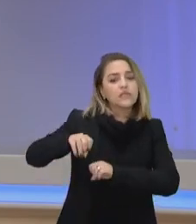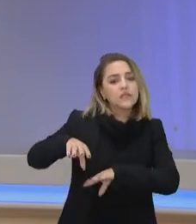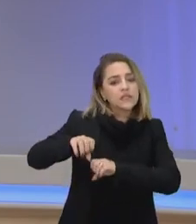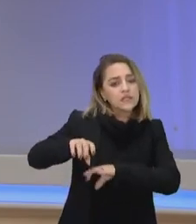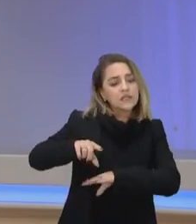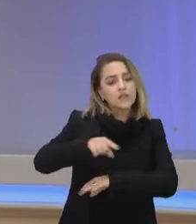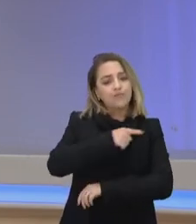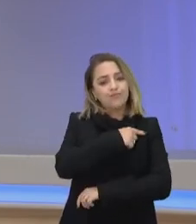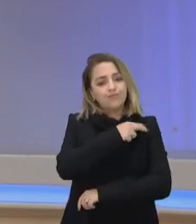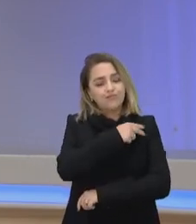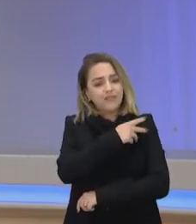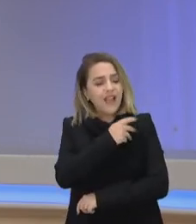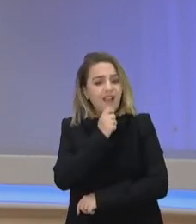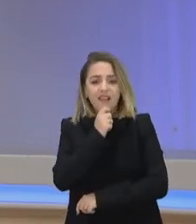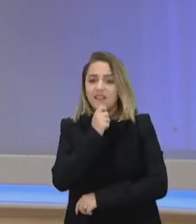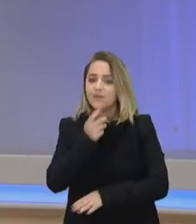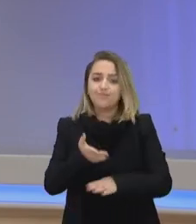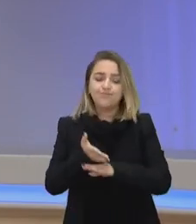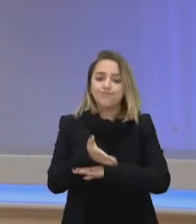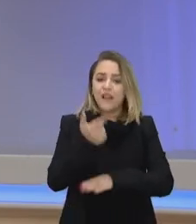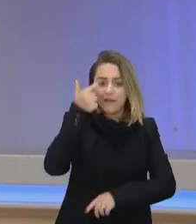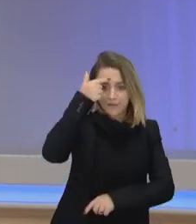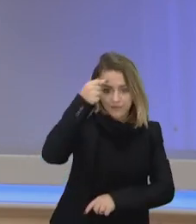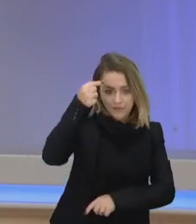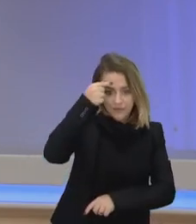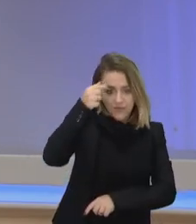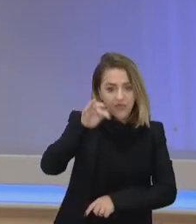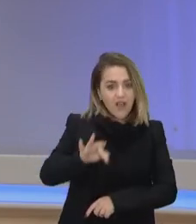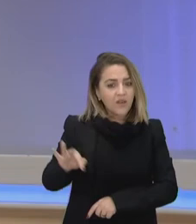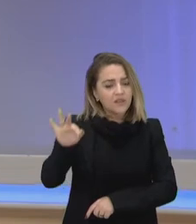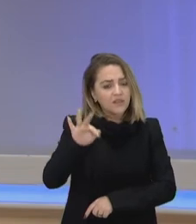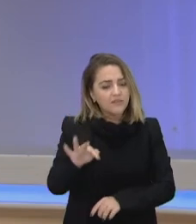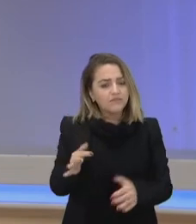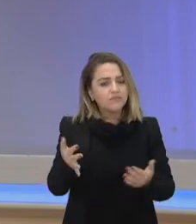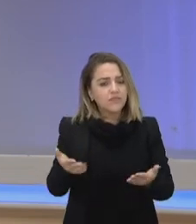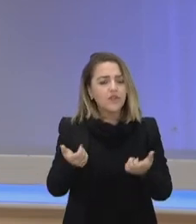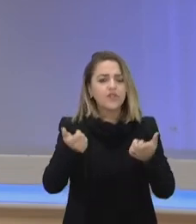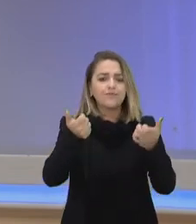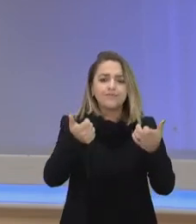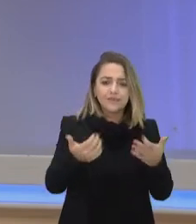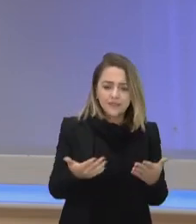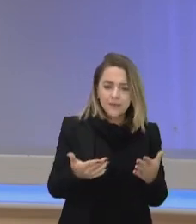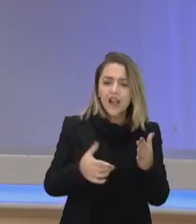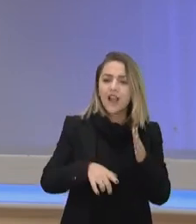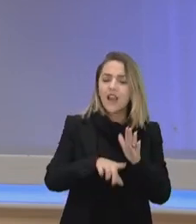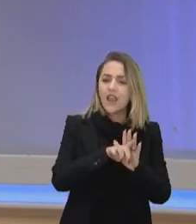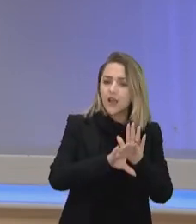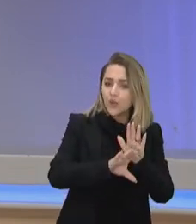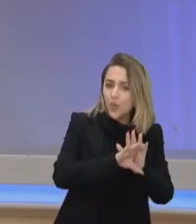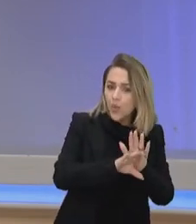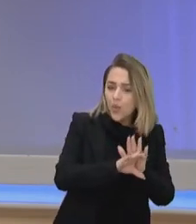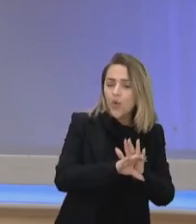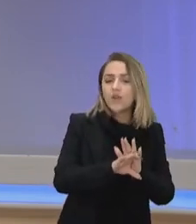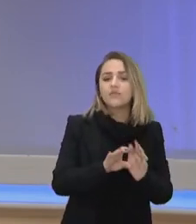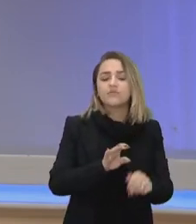entram nas universidades, né? Eu já comentei a respeito das cotas raciais, né? Mas a gente